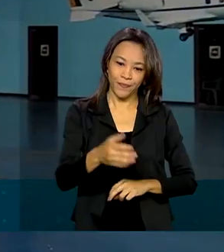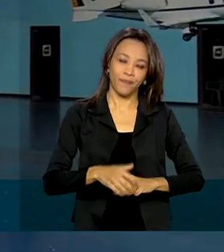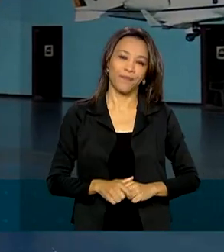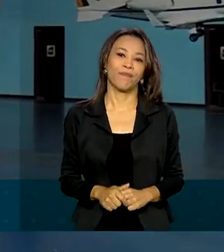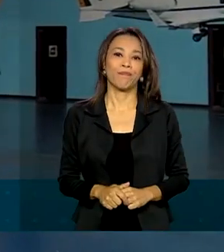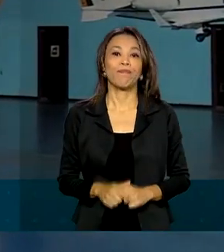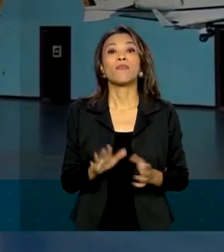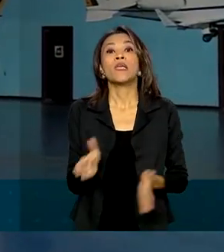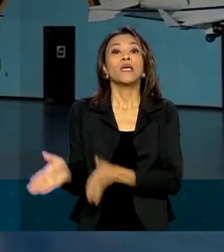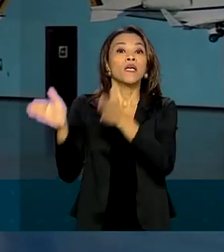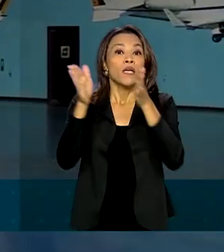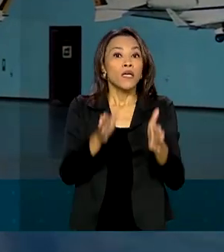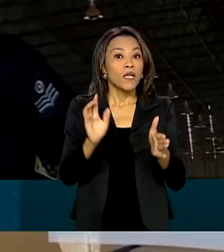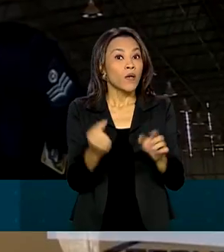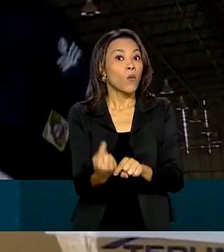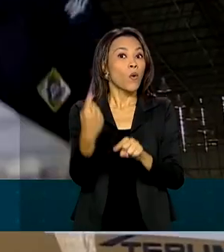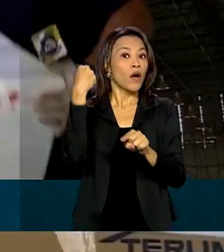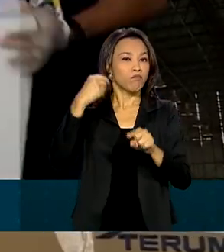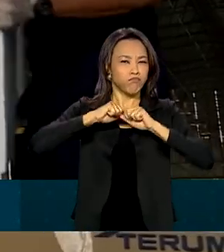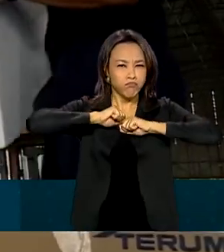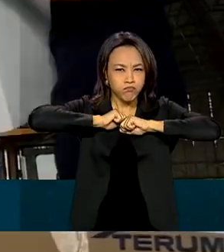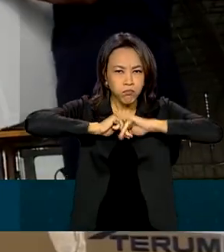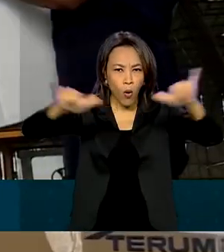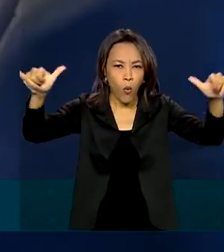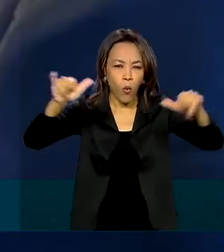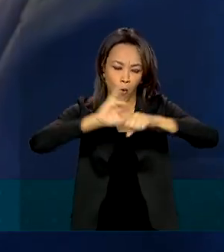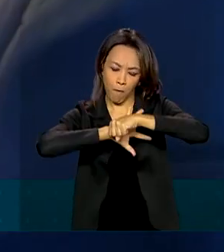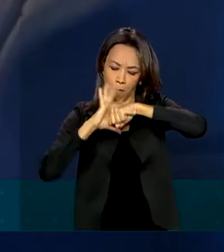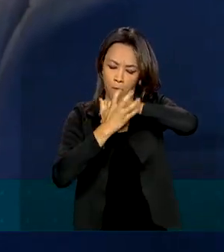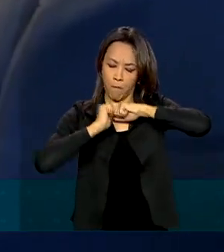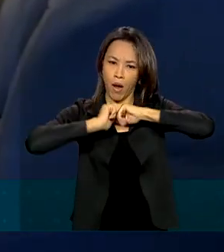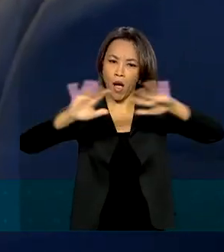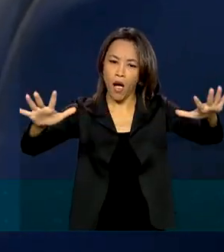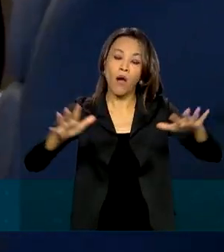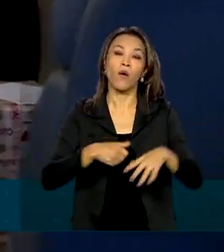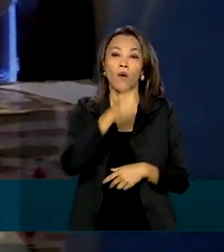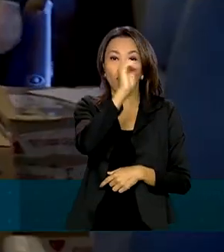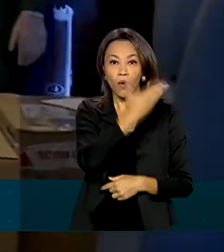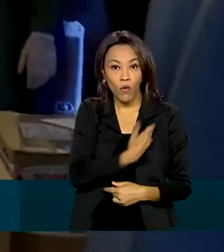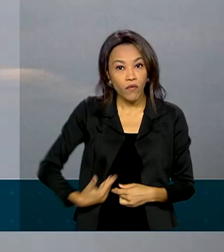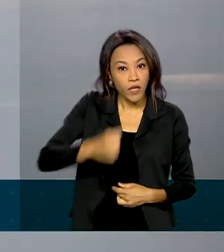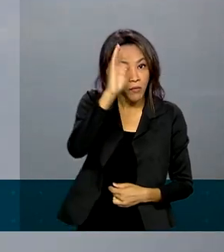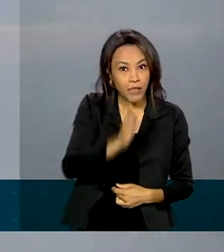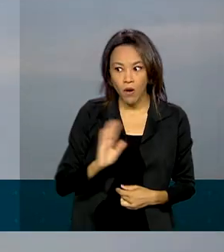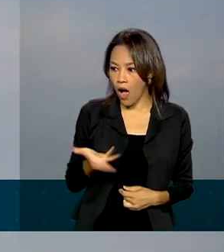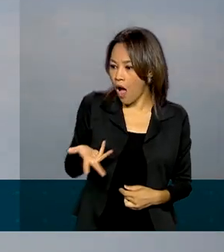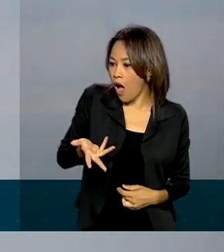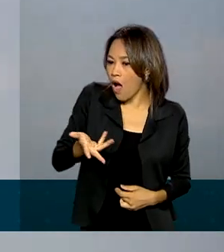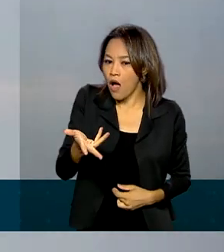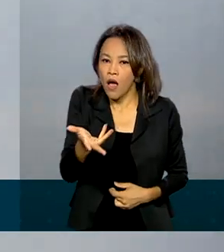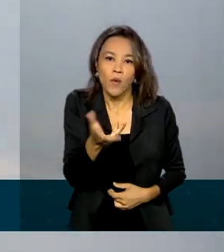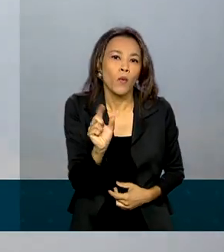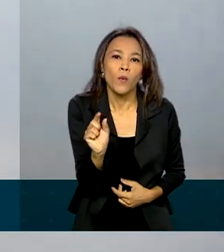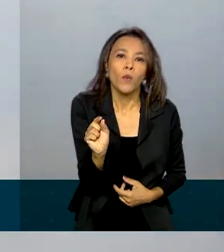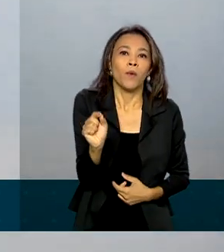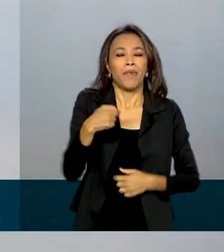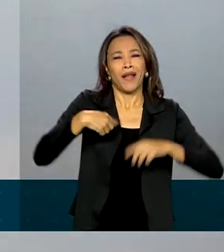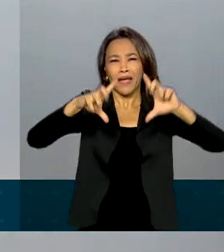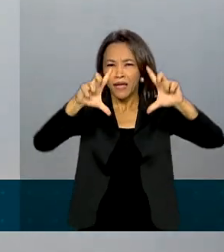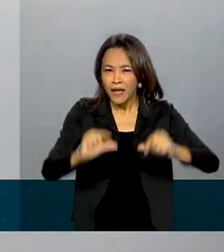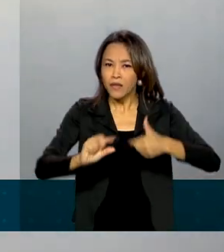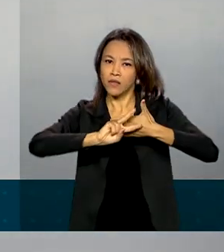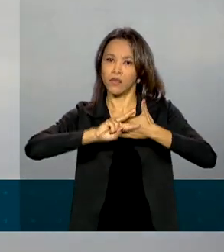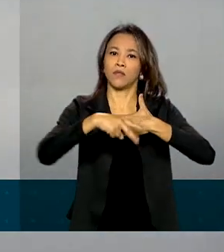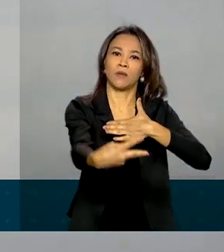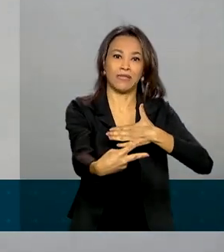Quando foi decretada a pandemia, o governo brasileiro se mobilizou imediatamente para tentar minimizar os